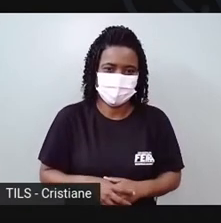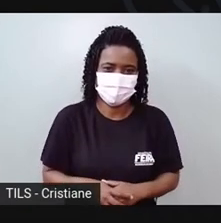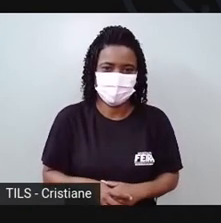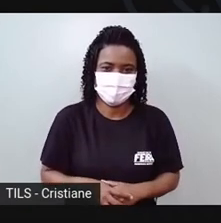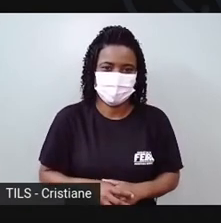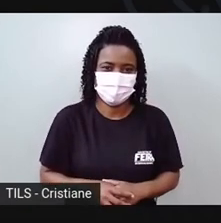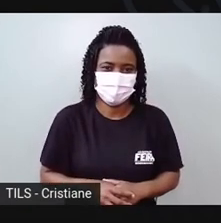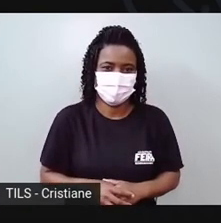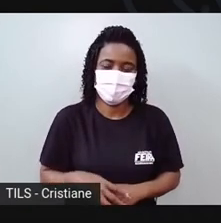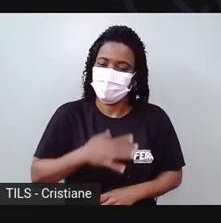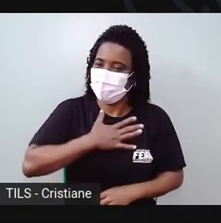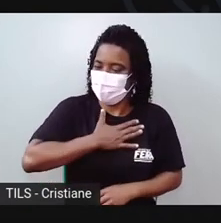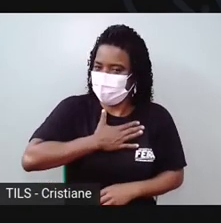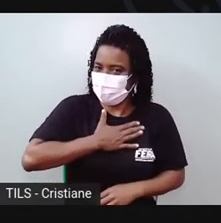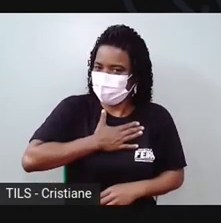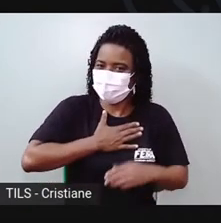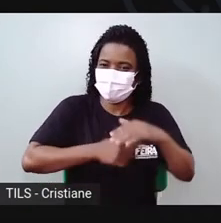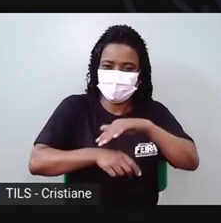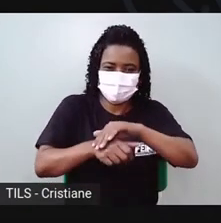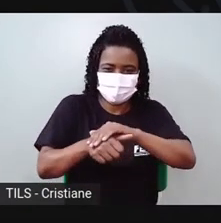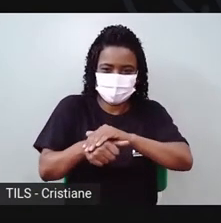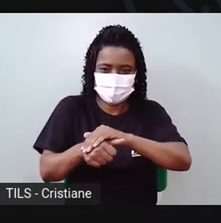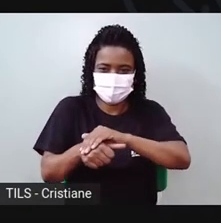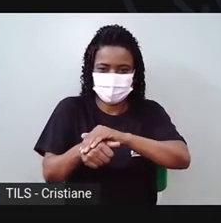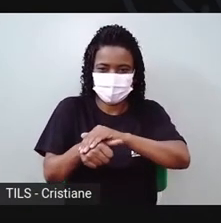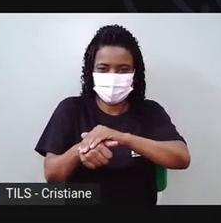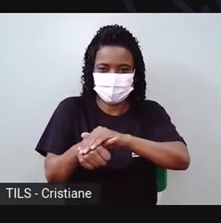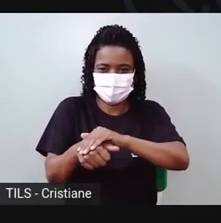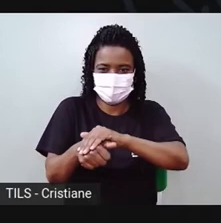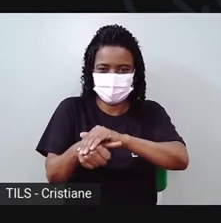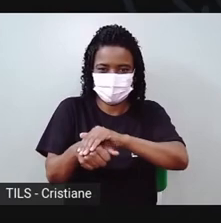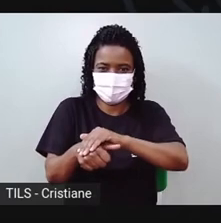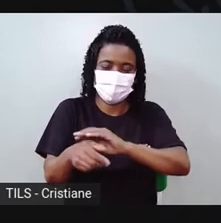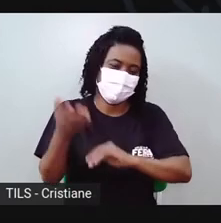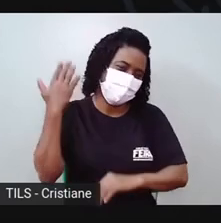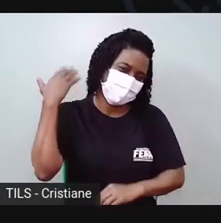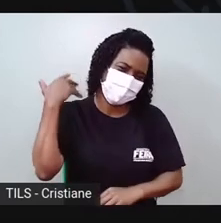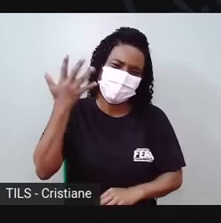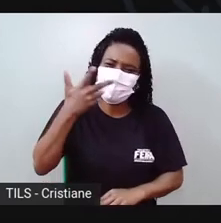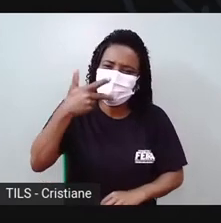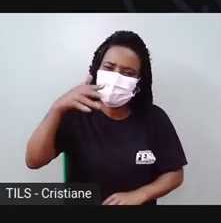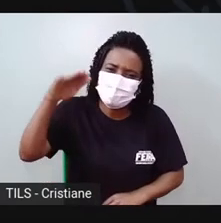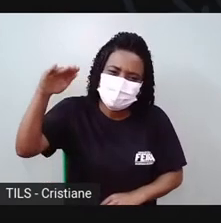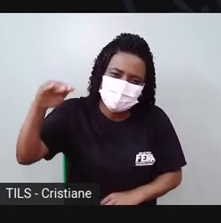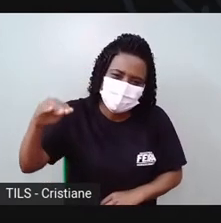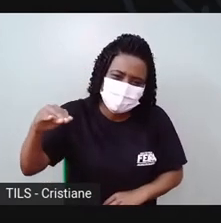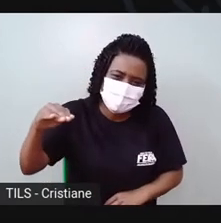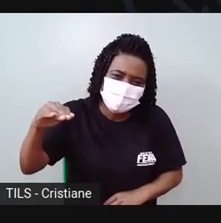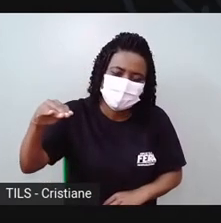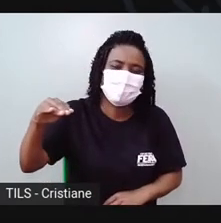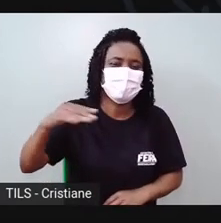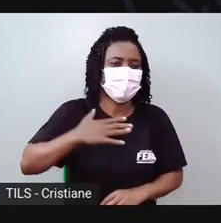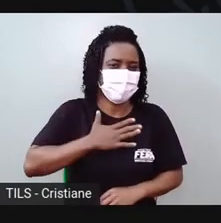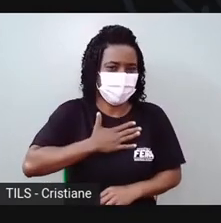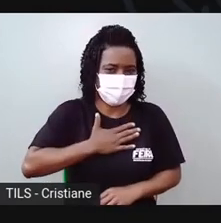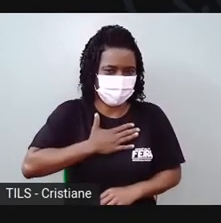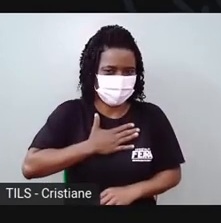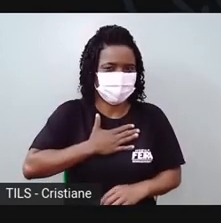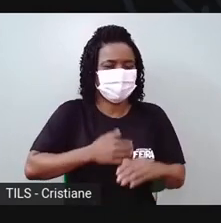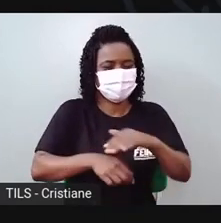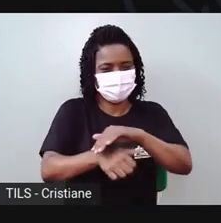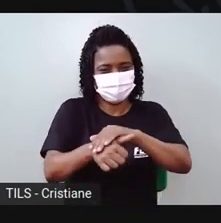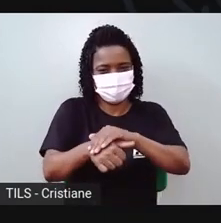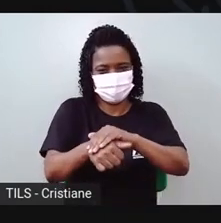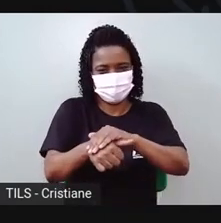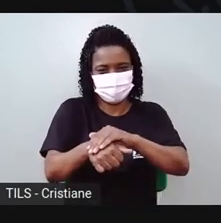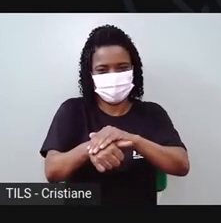Eu gosto. Mas eu era criança quando eu tinha. Mas eu gosto de tartaruga. Aí